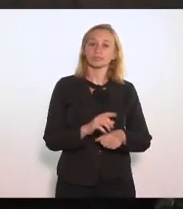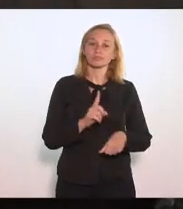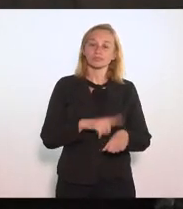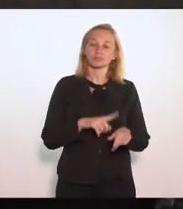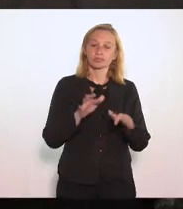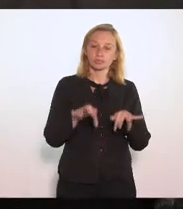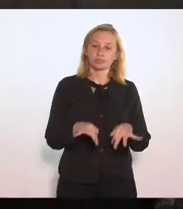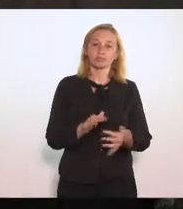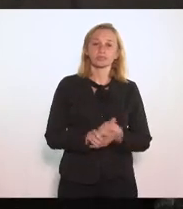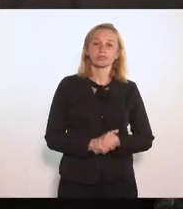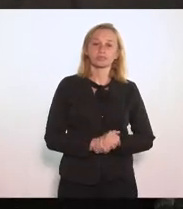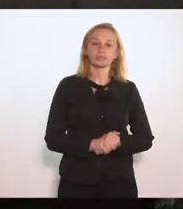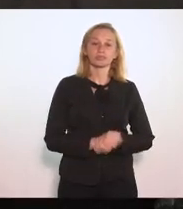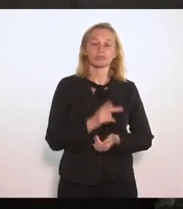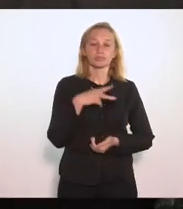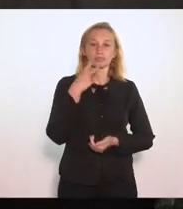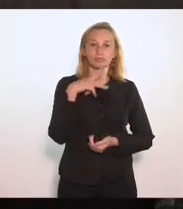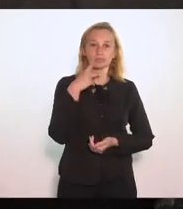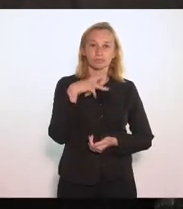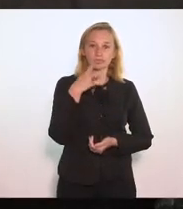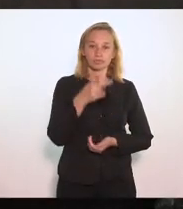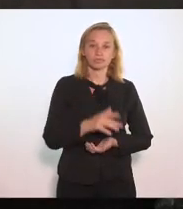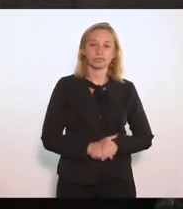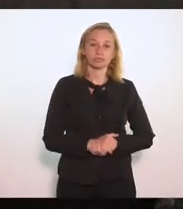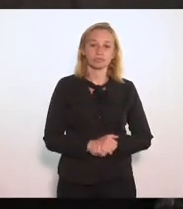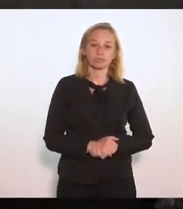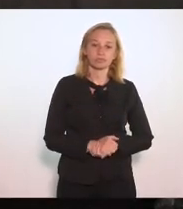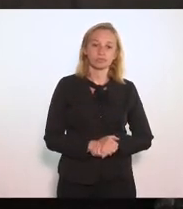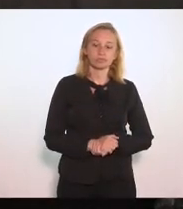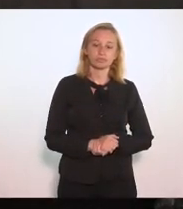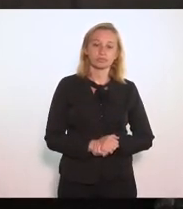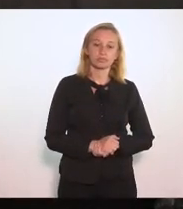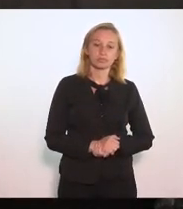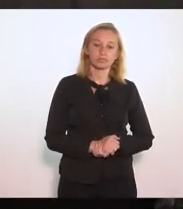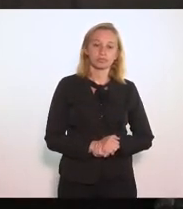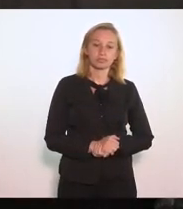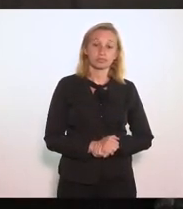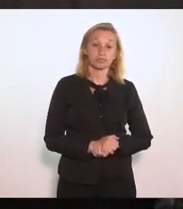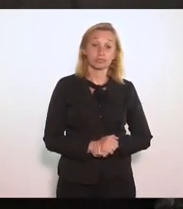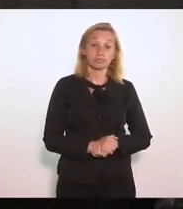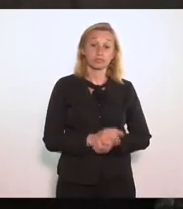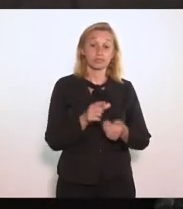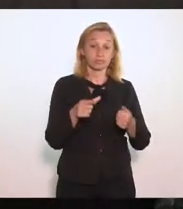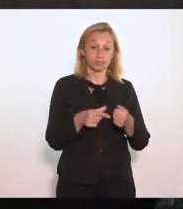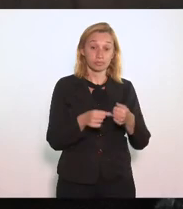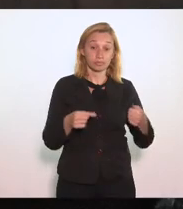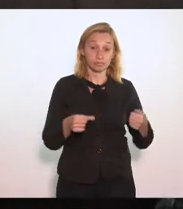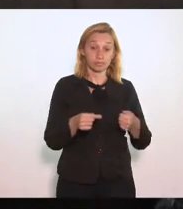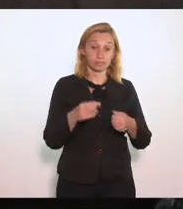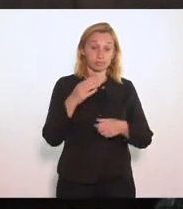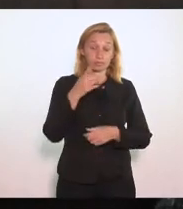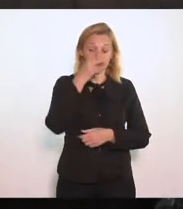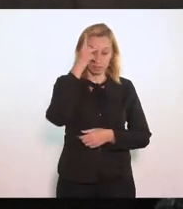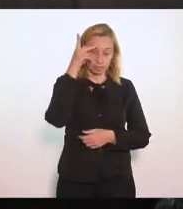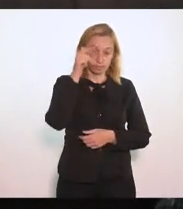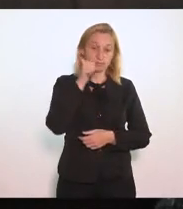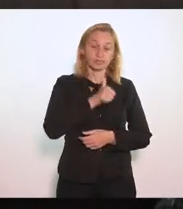Final Citou O impactante Artigo Da cientista